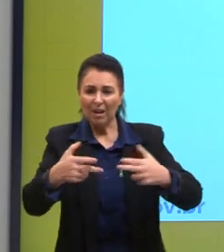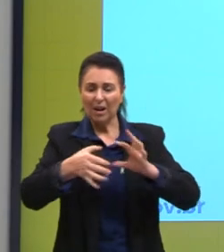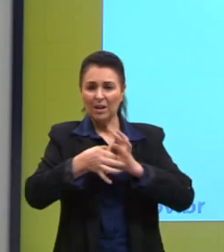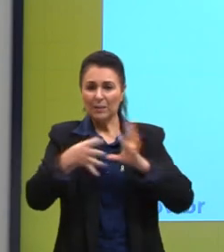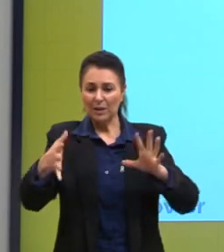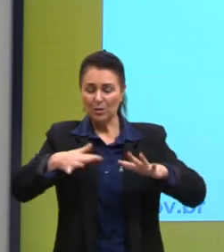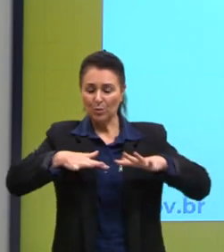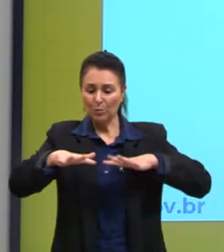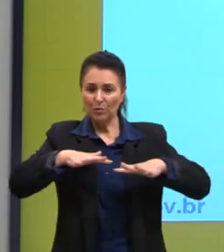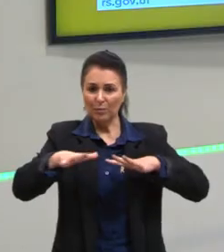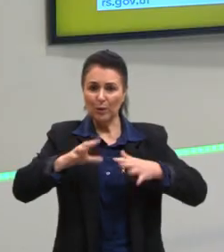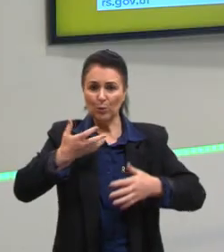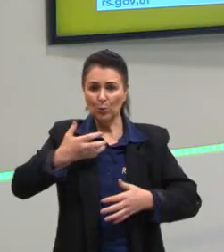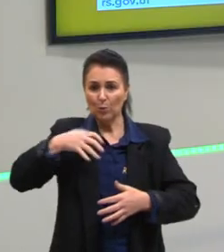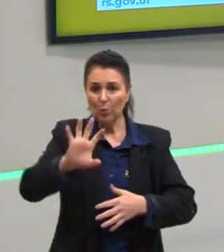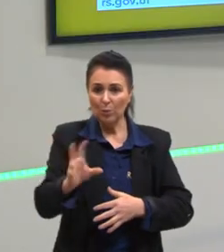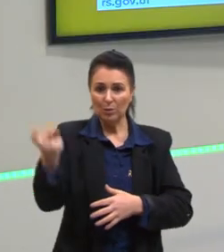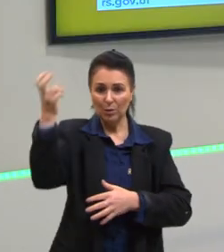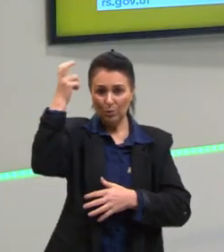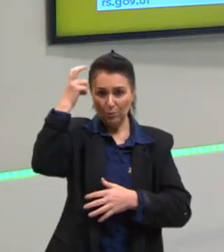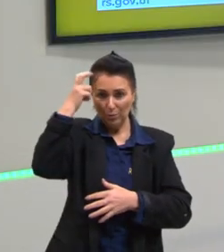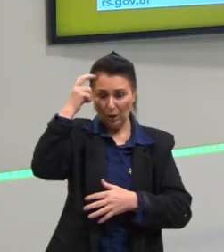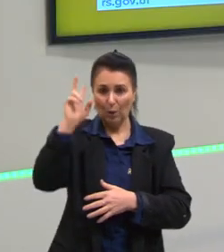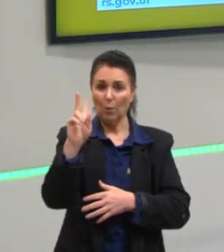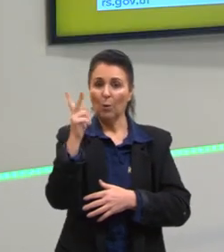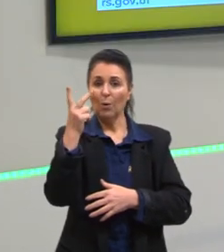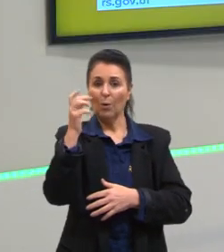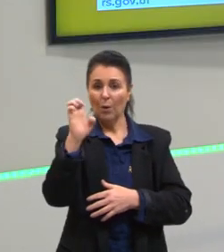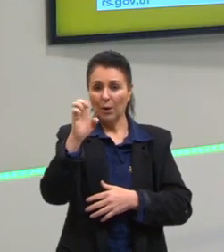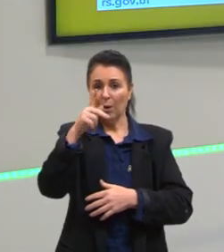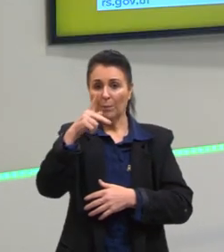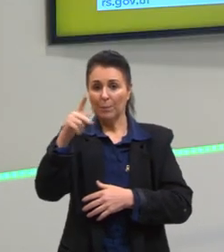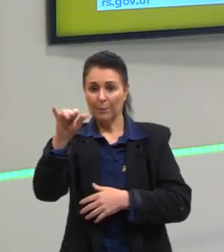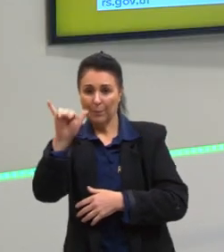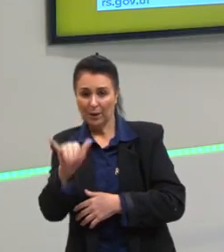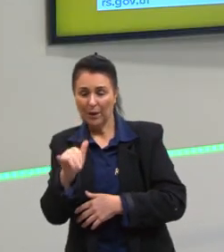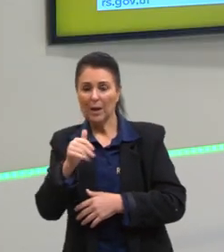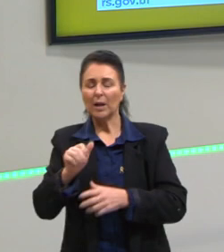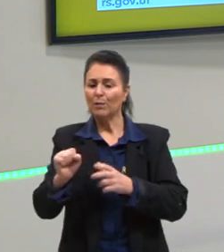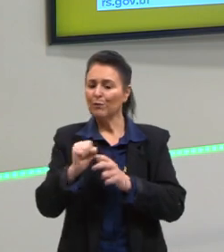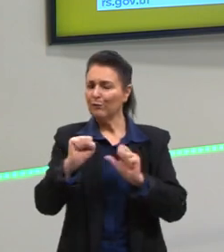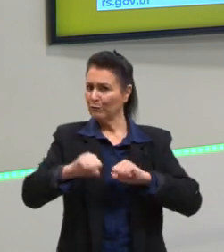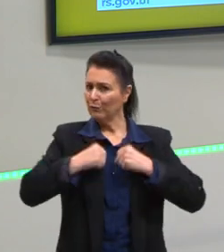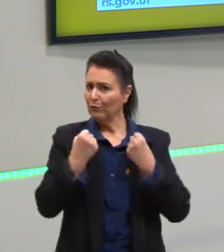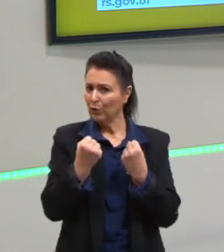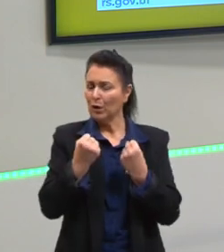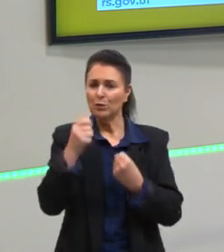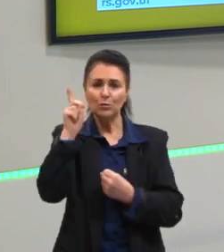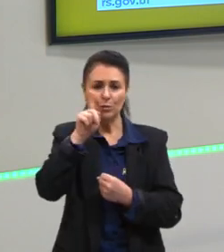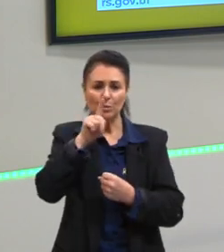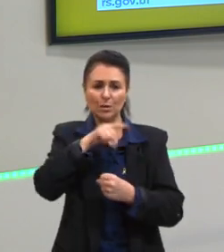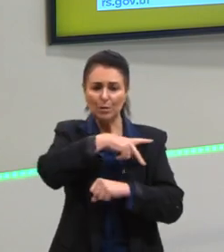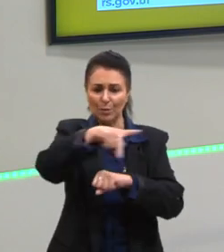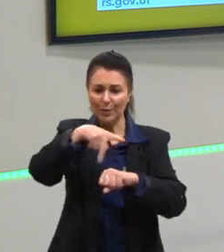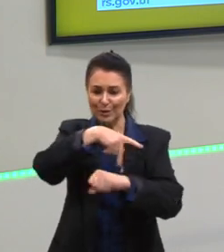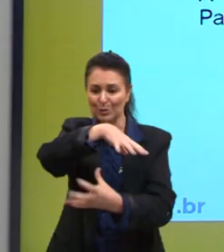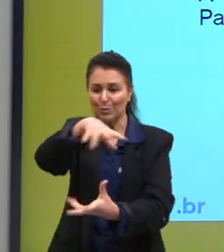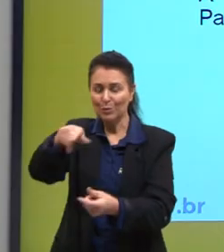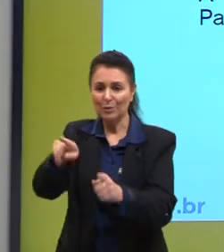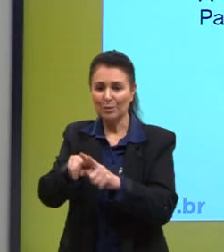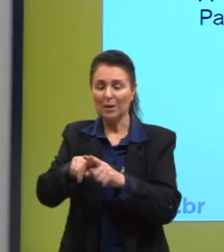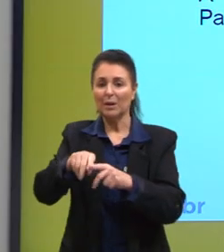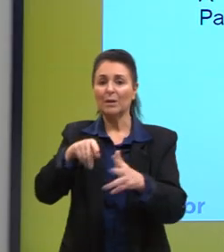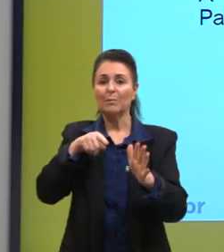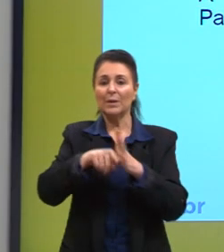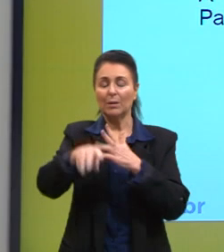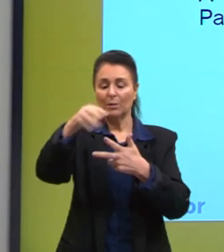contracultural dos anos 70, movimento hippie muito forte nos Estados Unidos, mas em todos os países do mundo também. Praticando o Enem, vamos lá